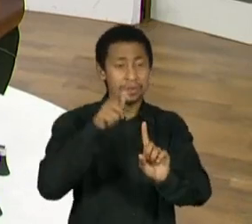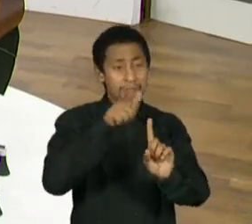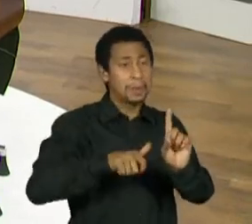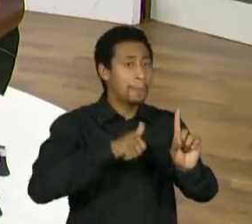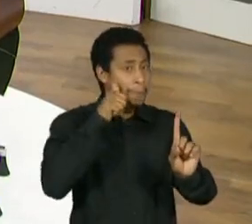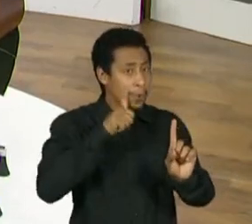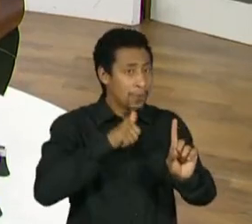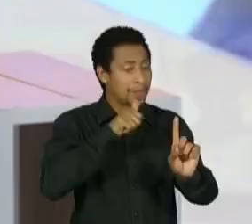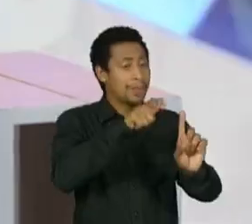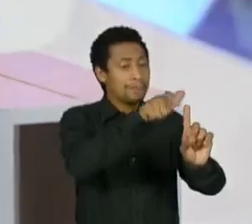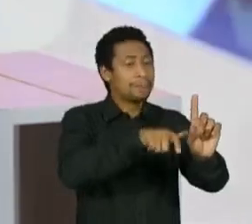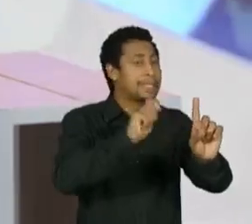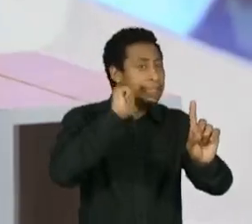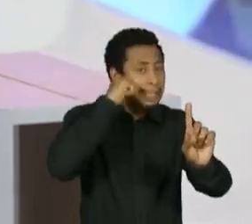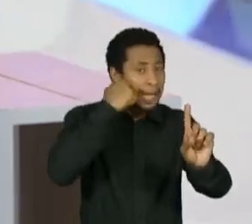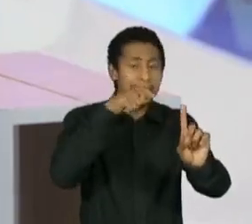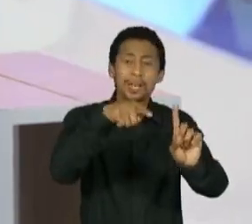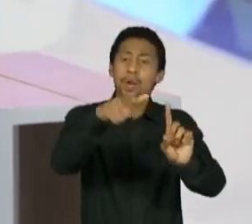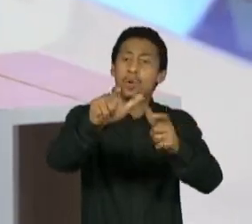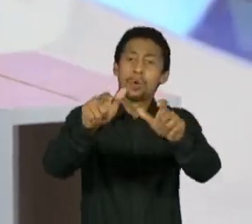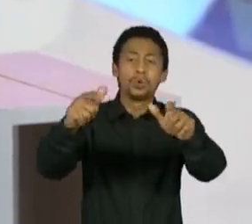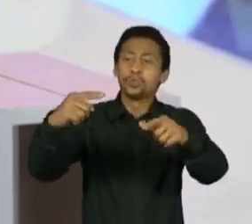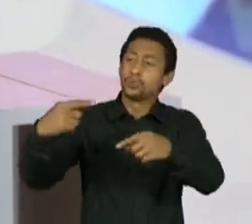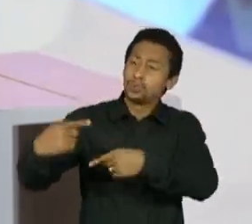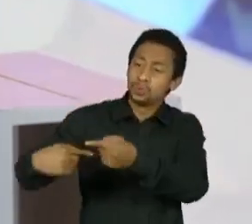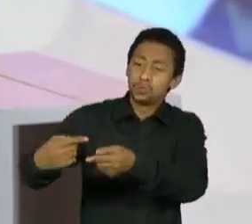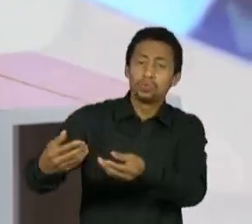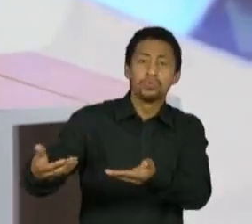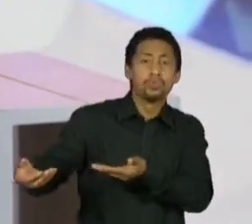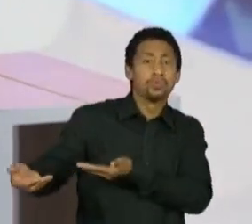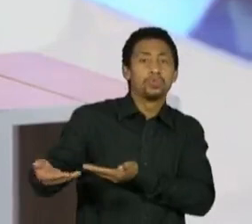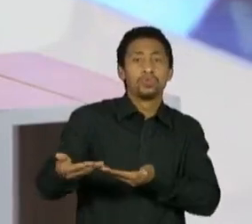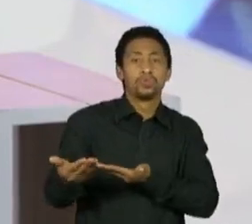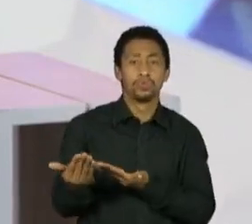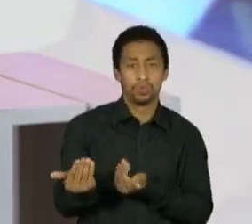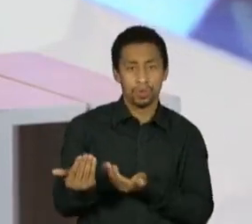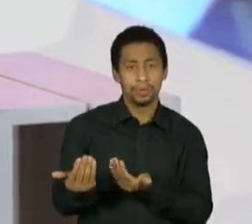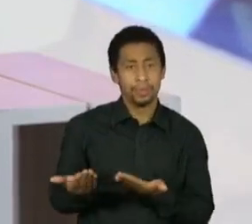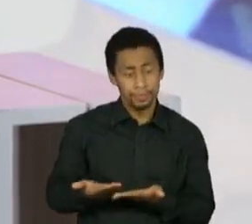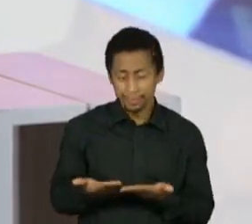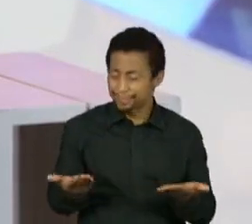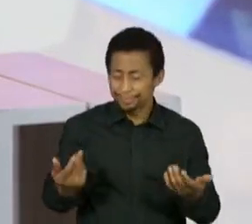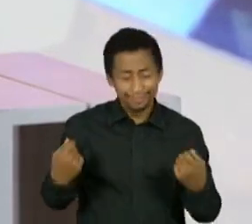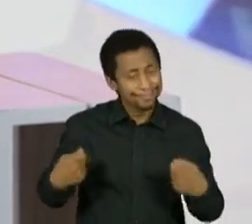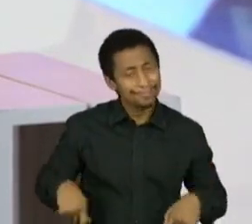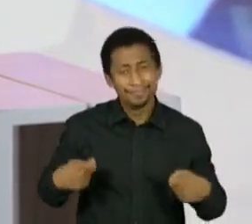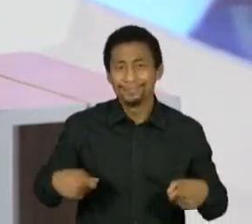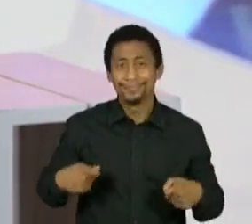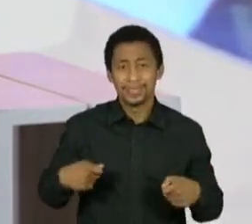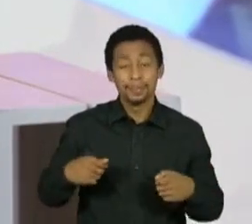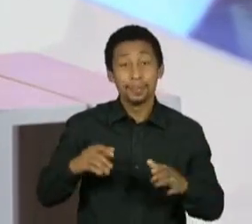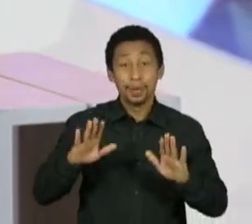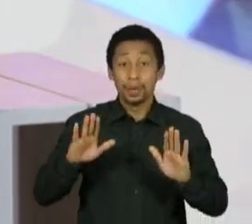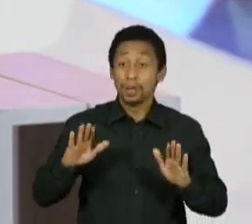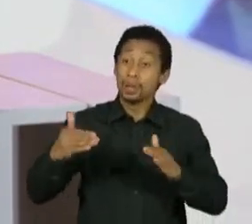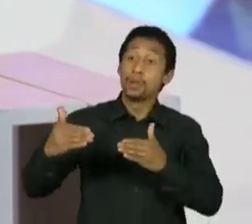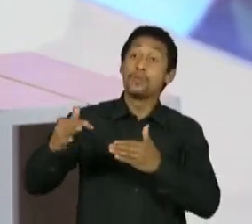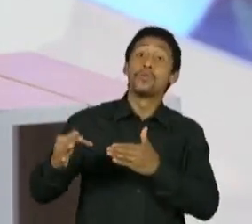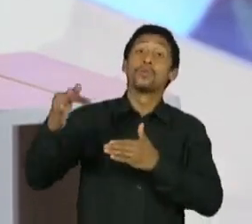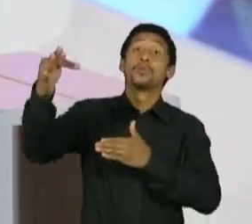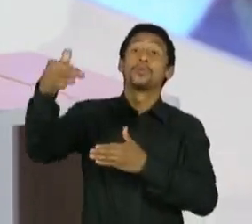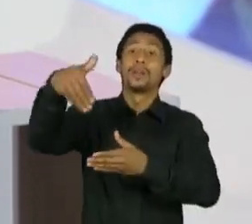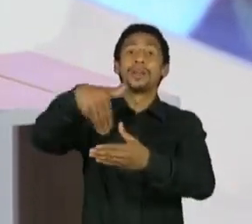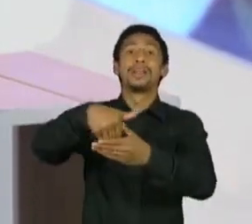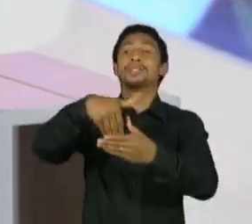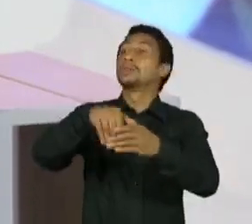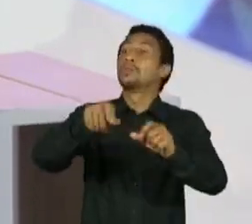com vozes negras, com vozes de juventudes. Então, que a gente consiga enxergar isso para as próximas eleições, que a gente só vai ter